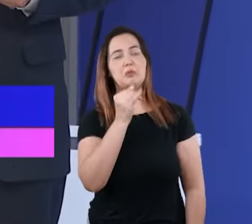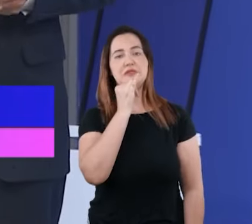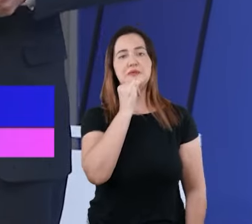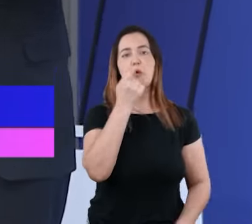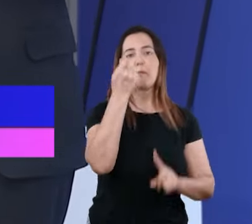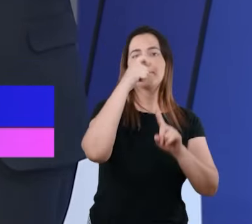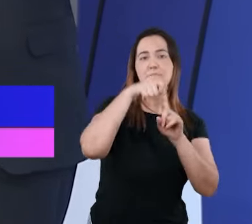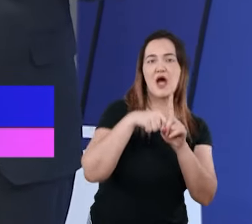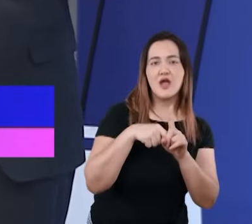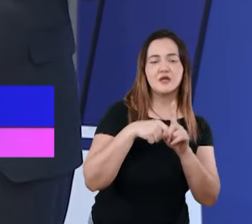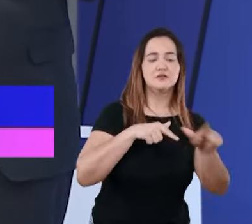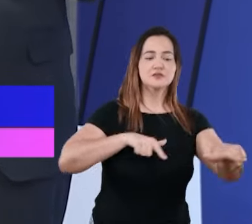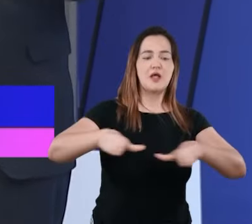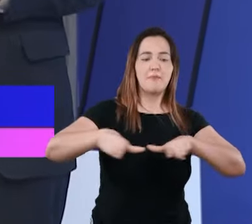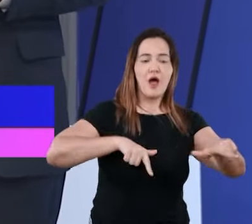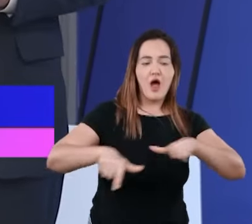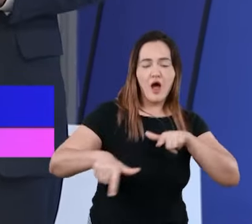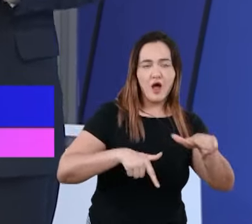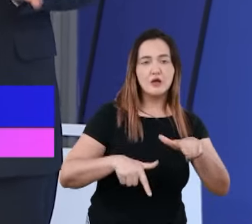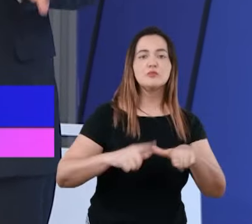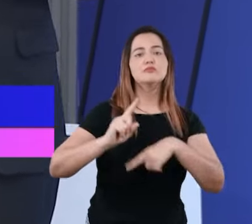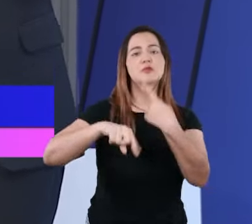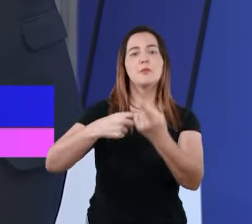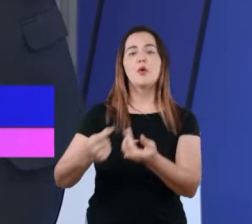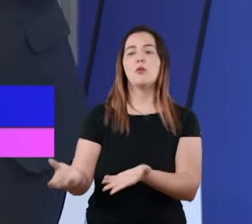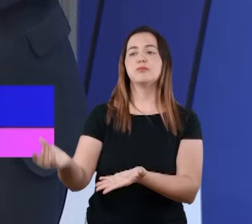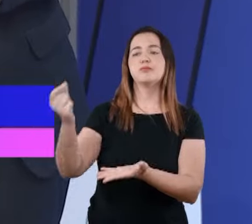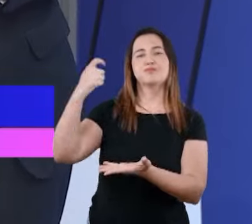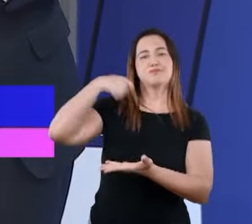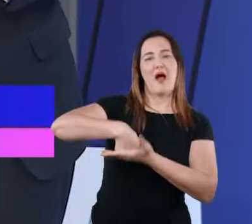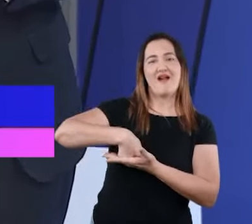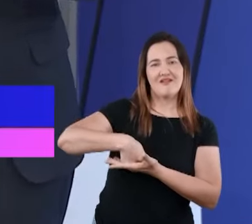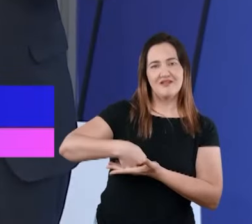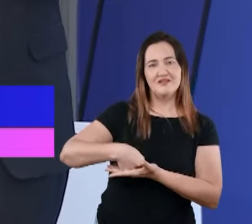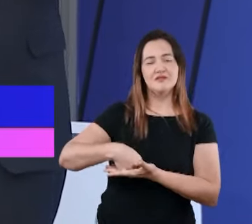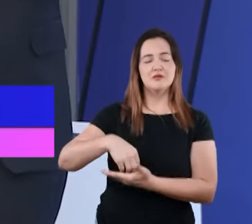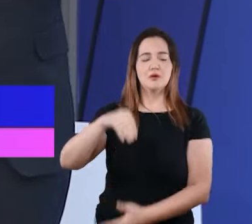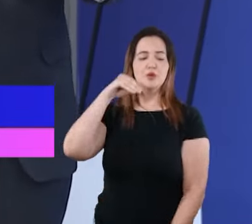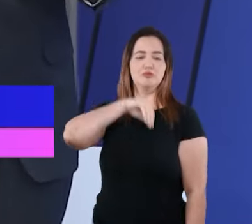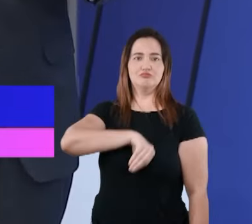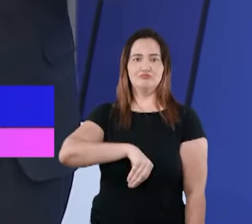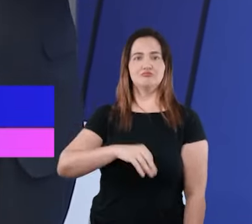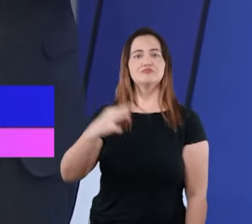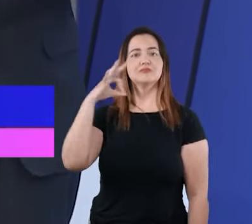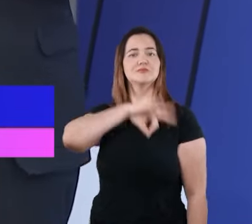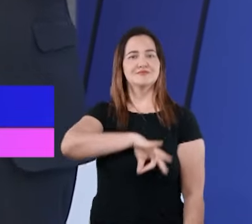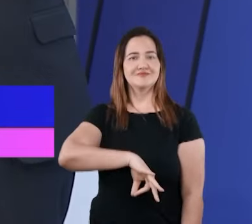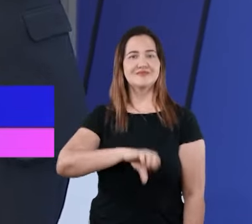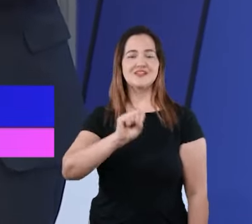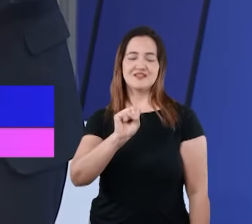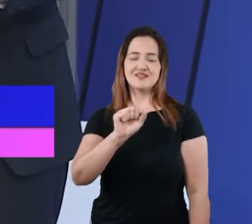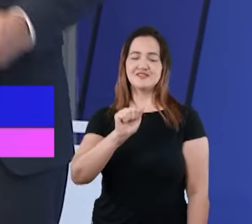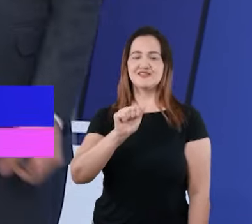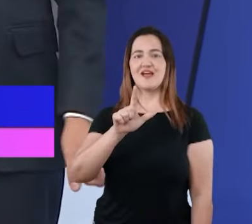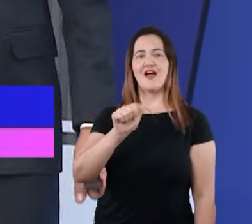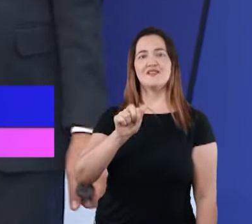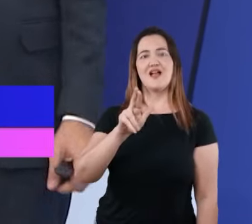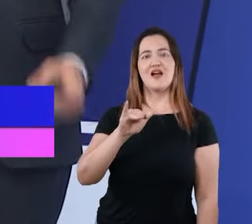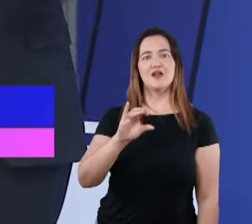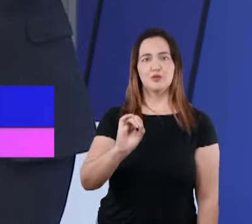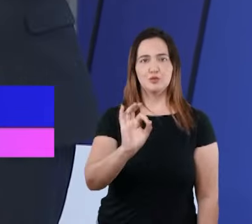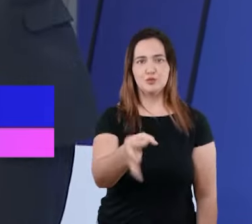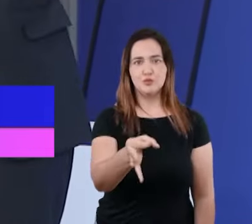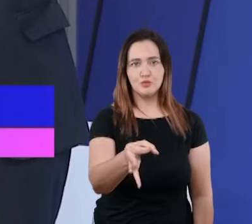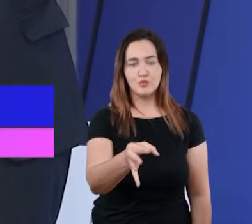Ou você trabalha 30 dias no mês, e depois dos 30 dias trabalhados, como recompensa por aquilo que você fez, você